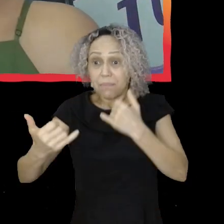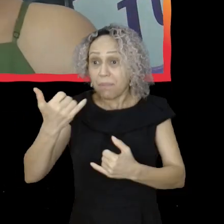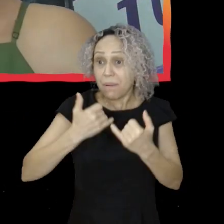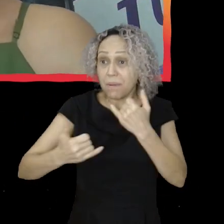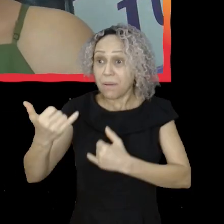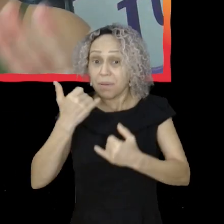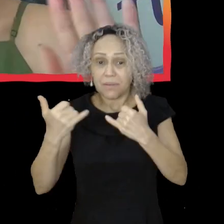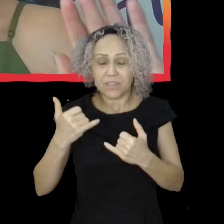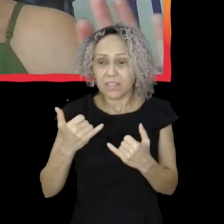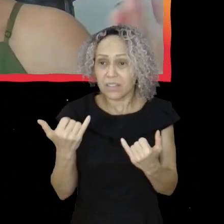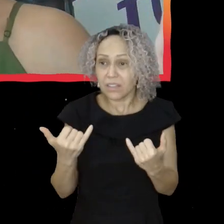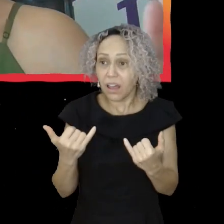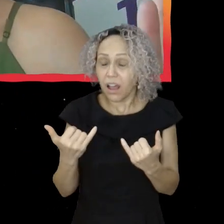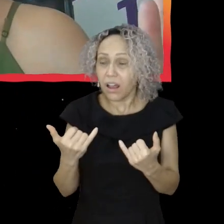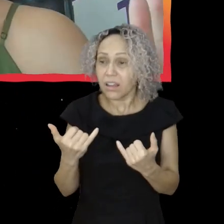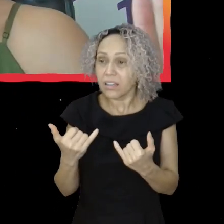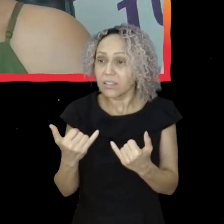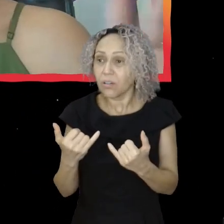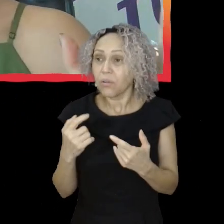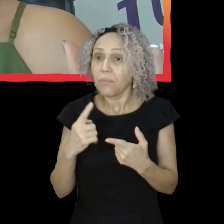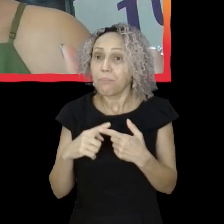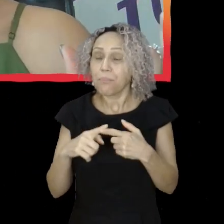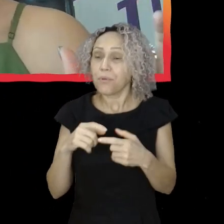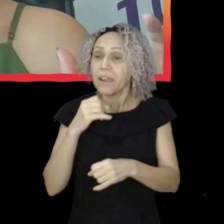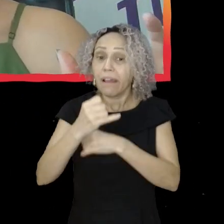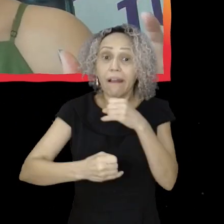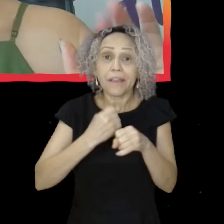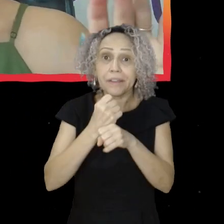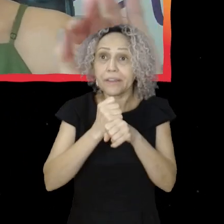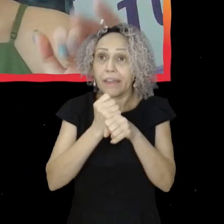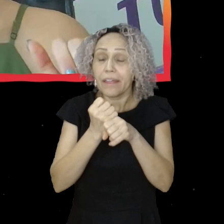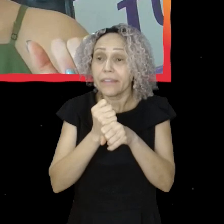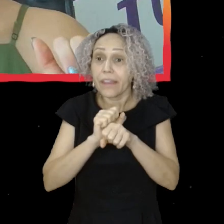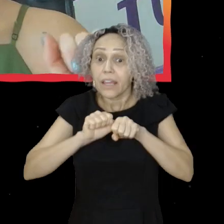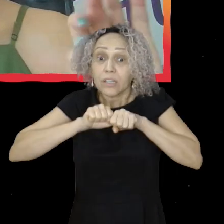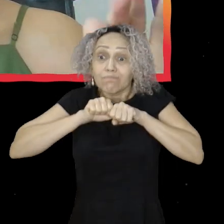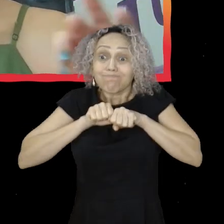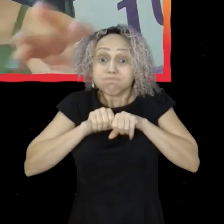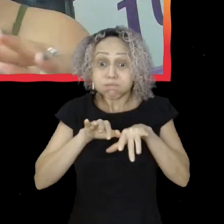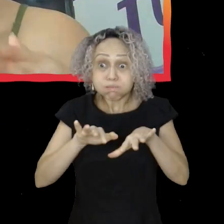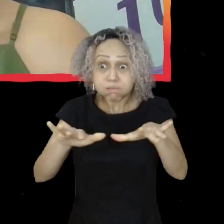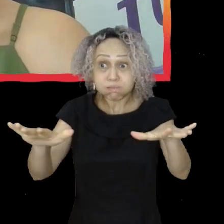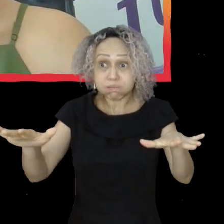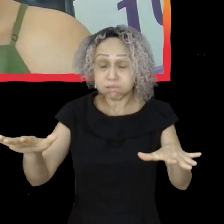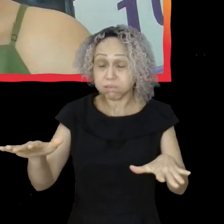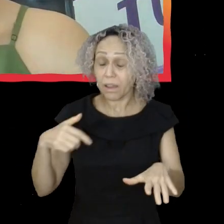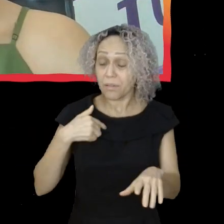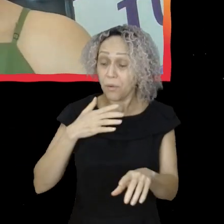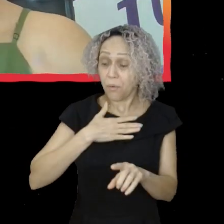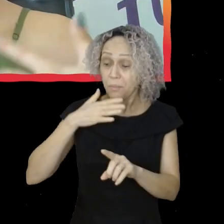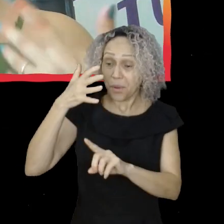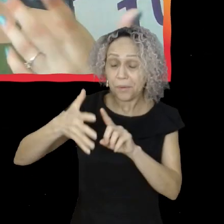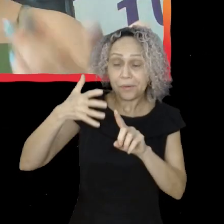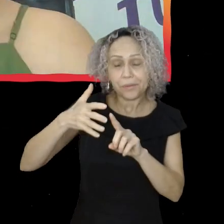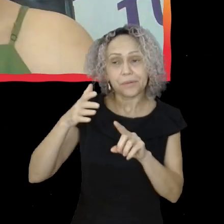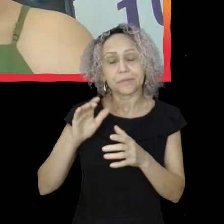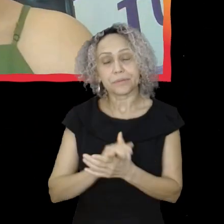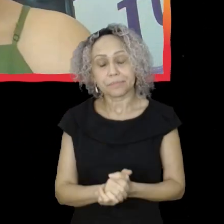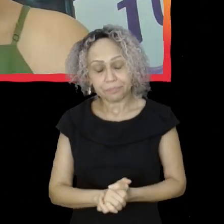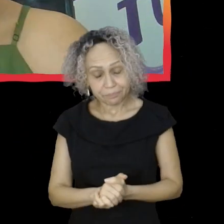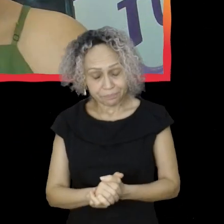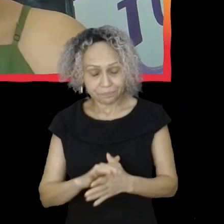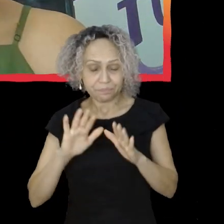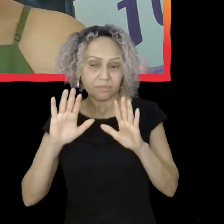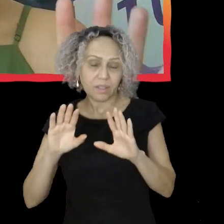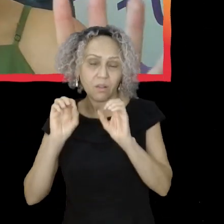E daí eu pensei, cara, nada a isso, nem deve ser muito importante. Coloquei meu celular pra carregar, deixei ele desligado, foi fazer um